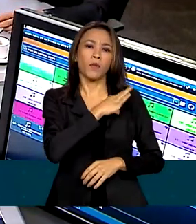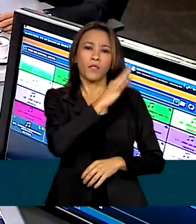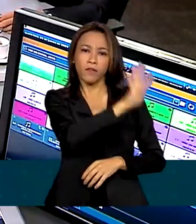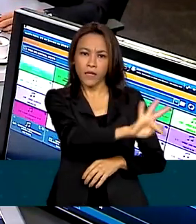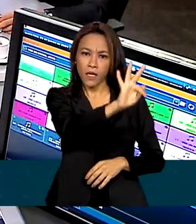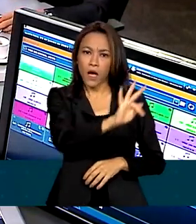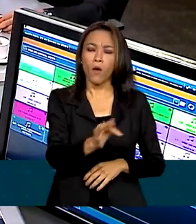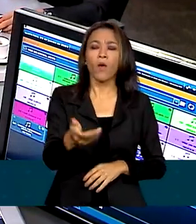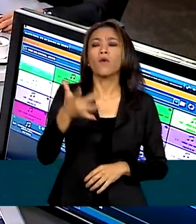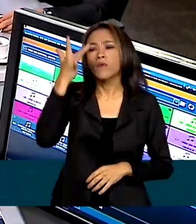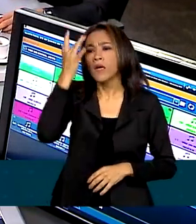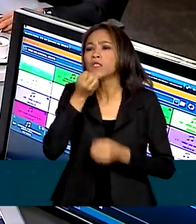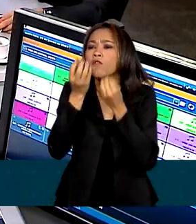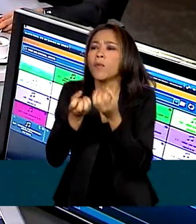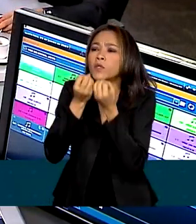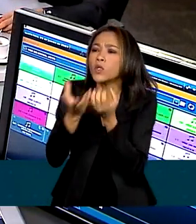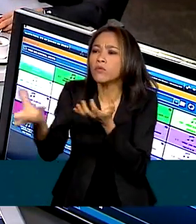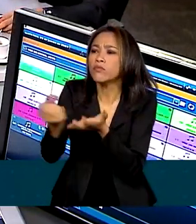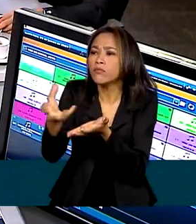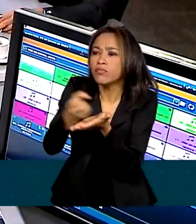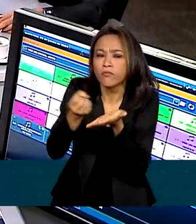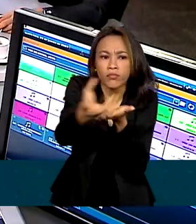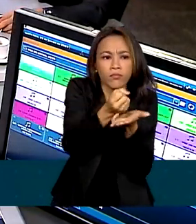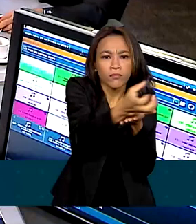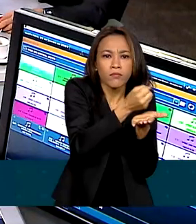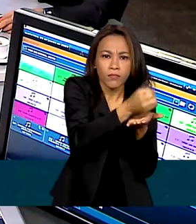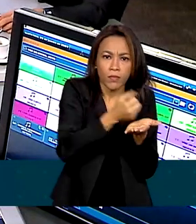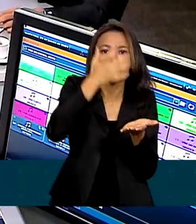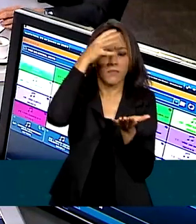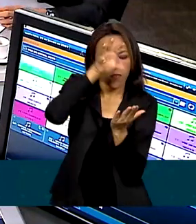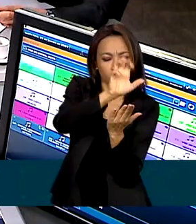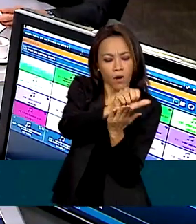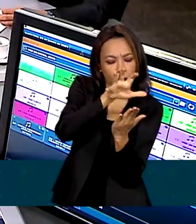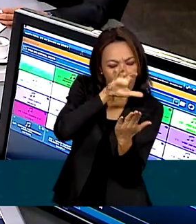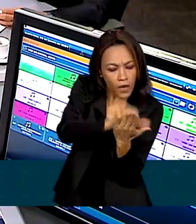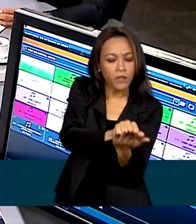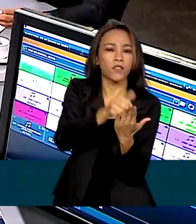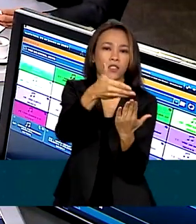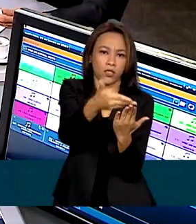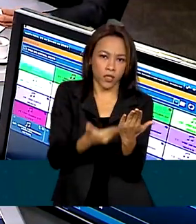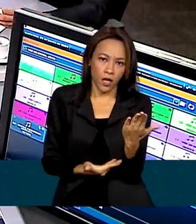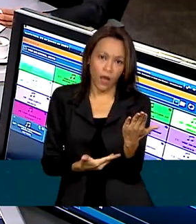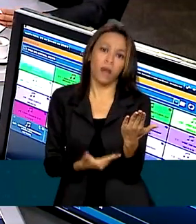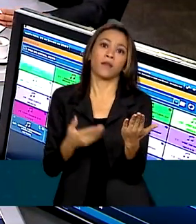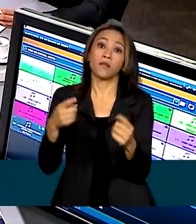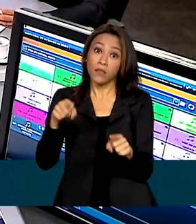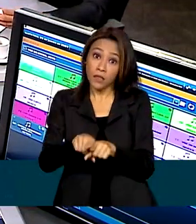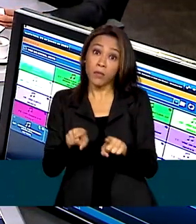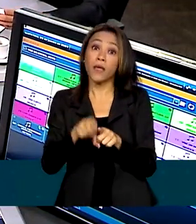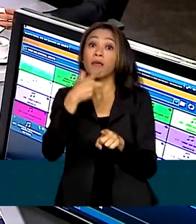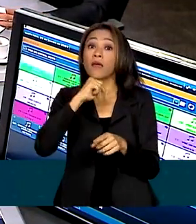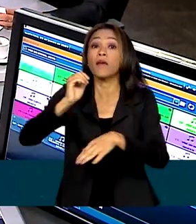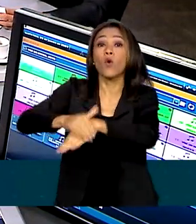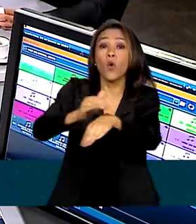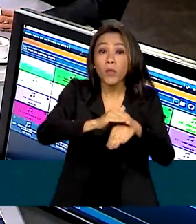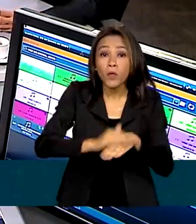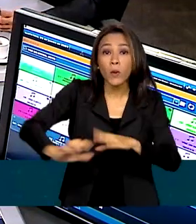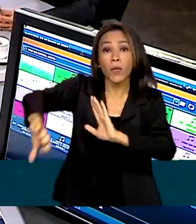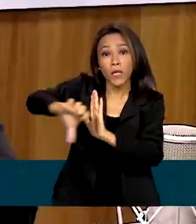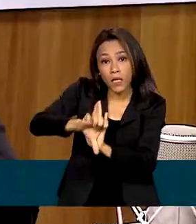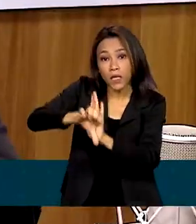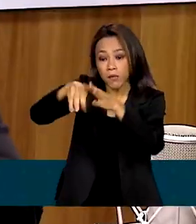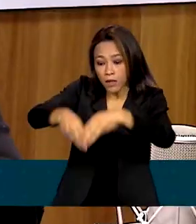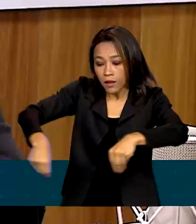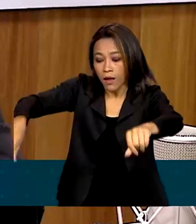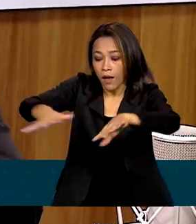pessoas serão ouvidas, abrangendo desde as pessoas que praticaram crimes nos territórios indígenas, até os responsáveis